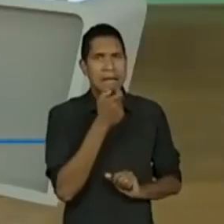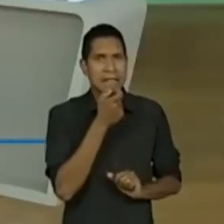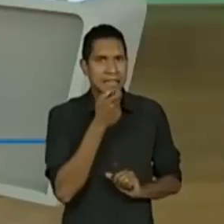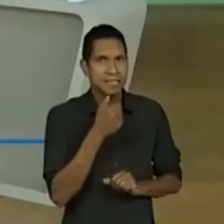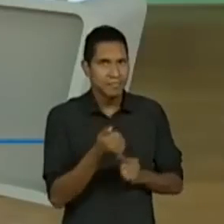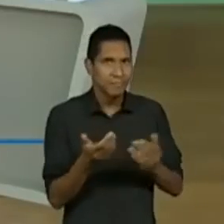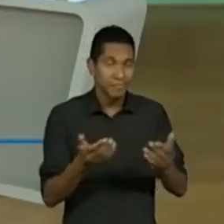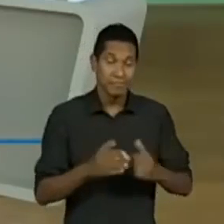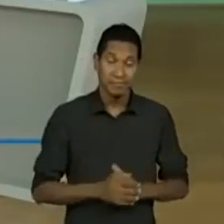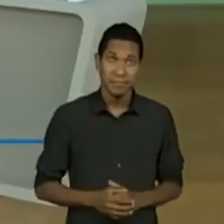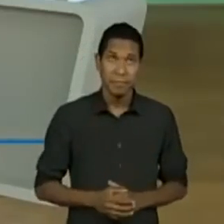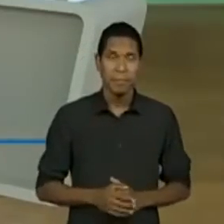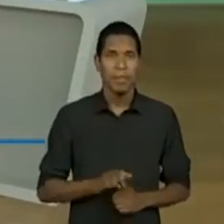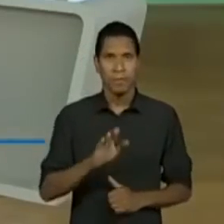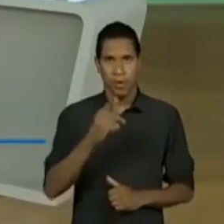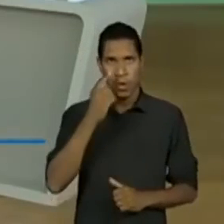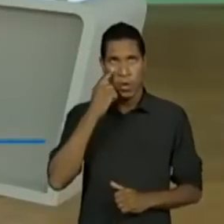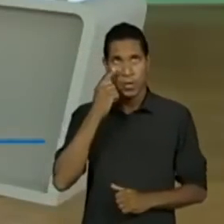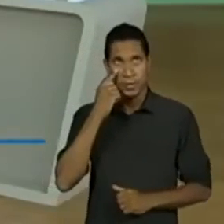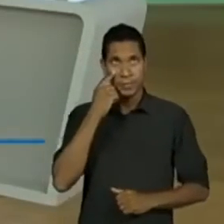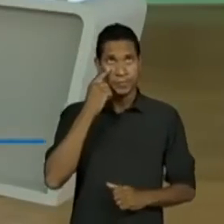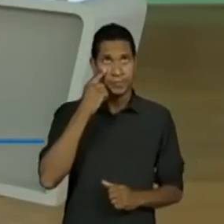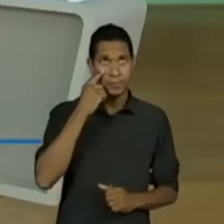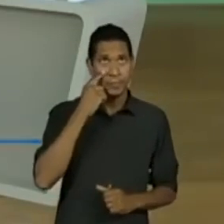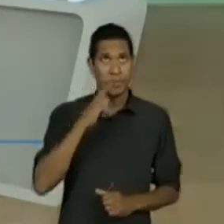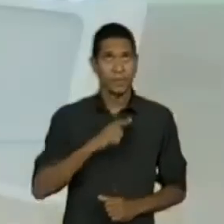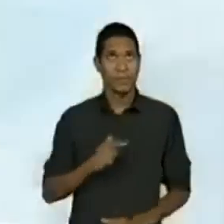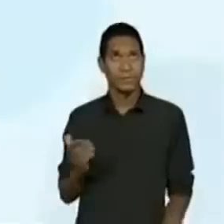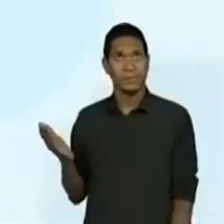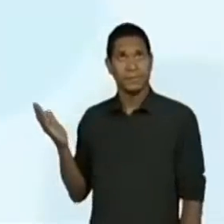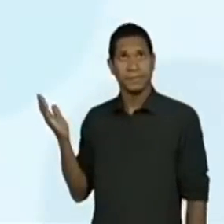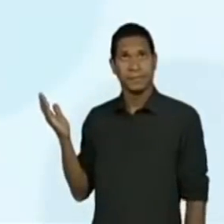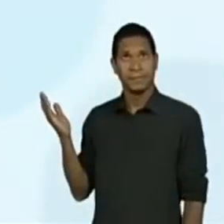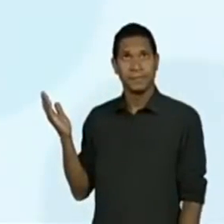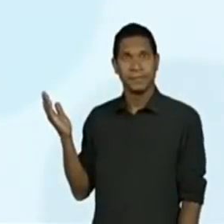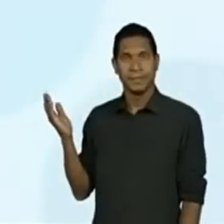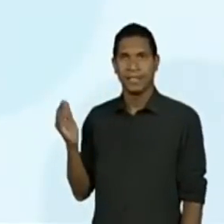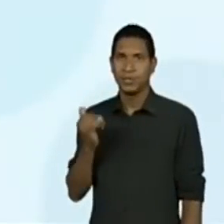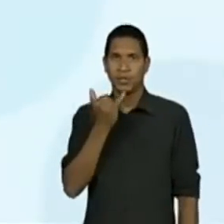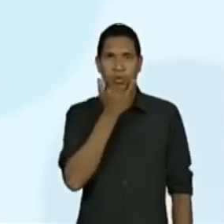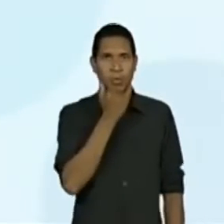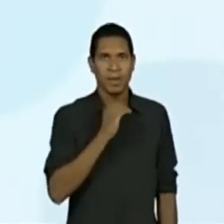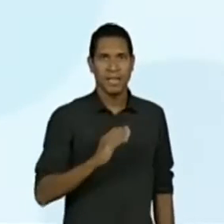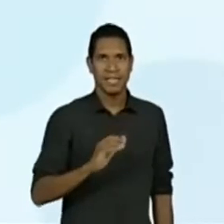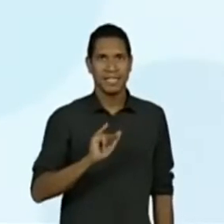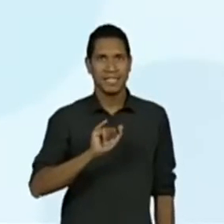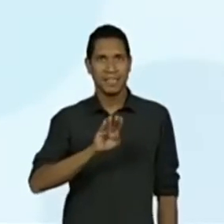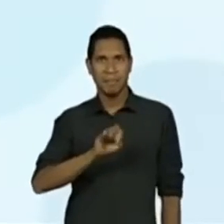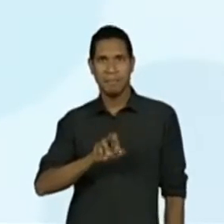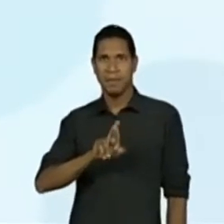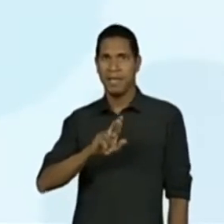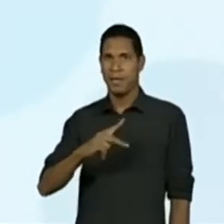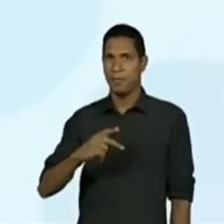tela, que eu já disse... Aqui, ó, cyberpoesia.